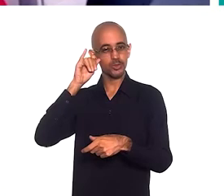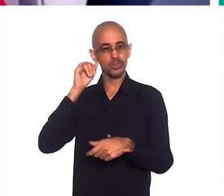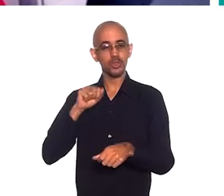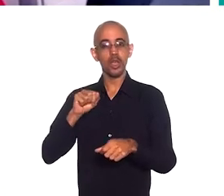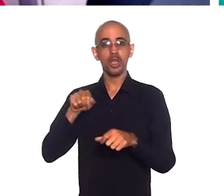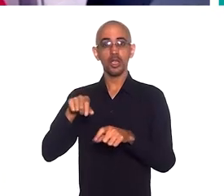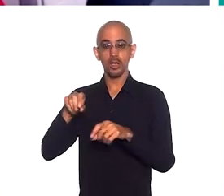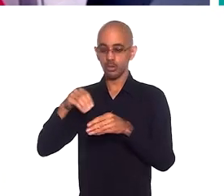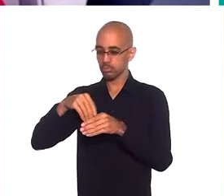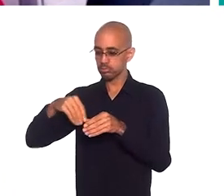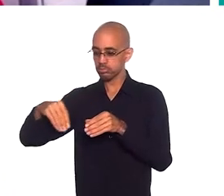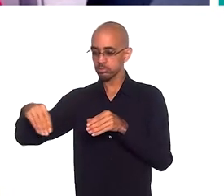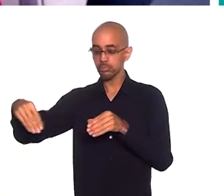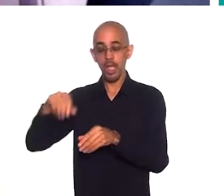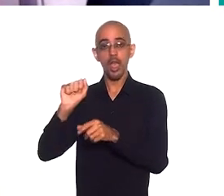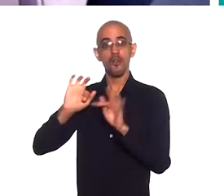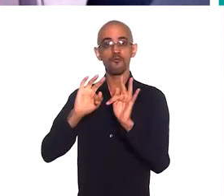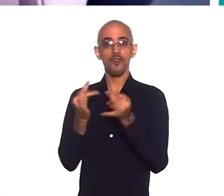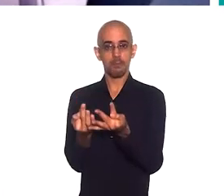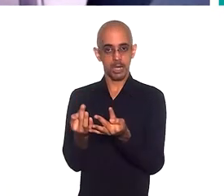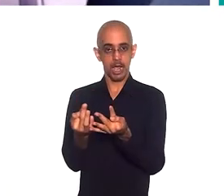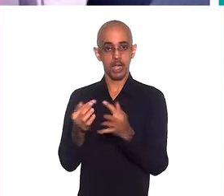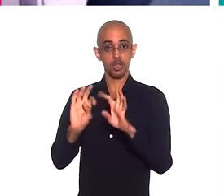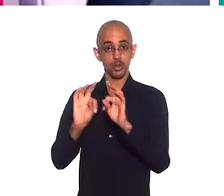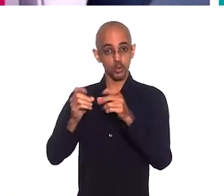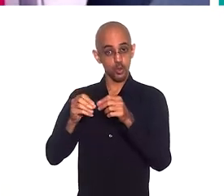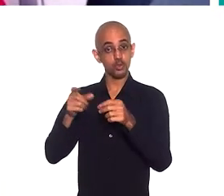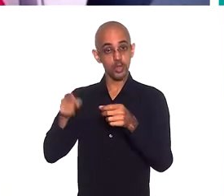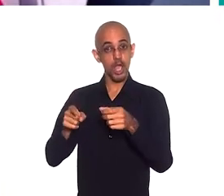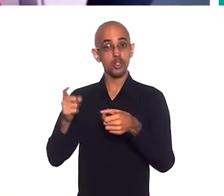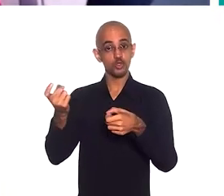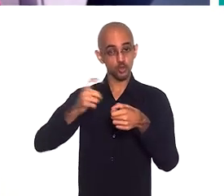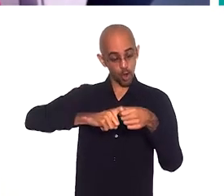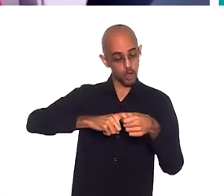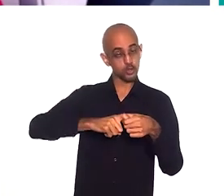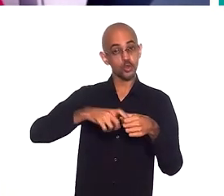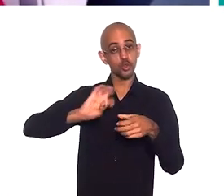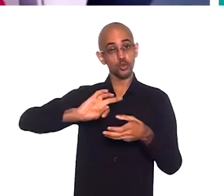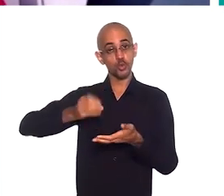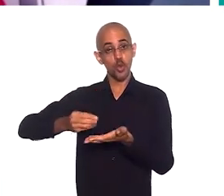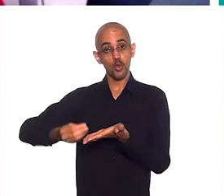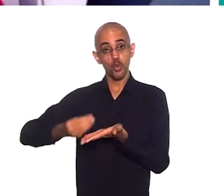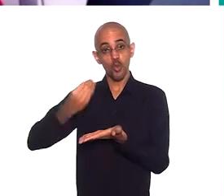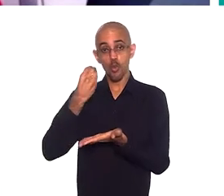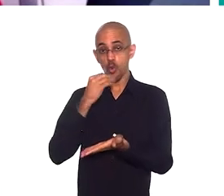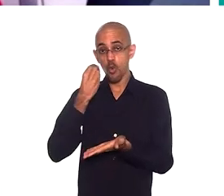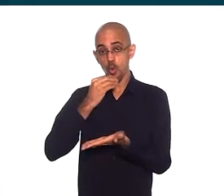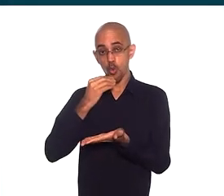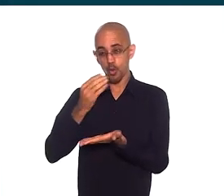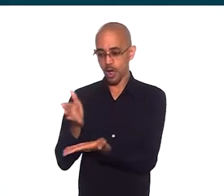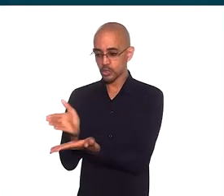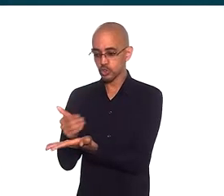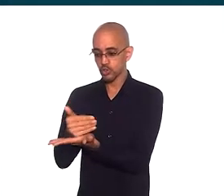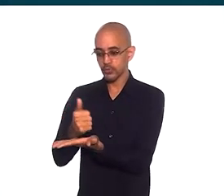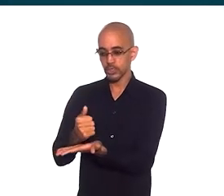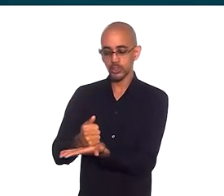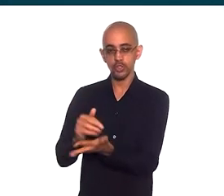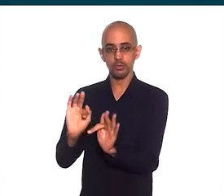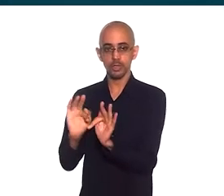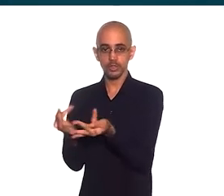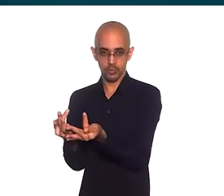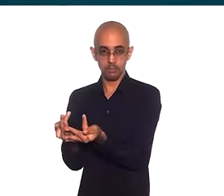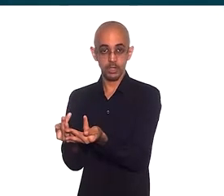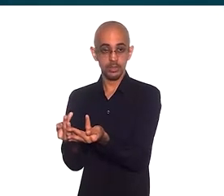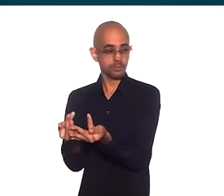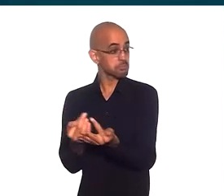E todos eles são sócios desse banco, e todo o lucro é revertido para eles no final do ano. Olha, isso